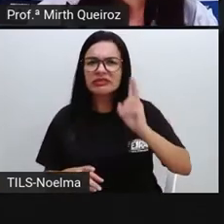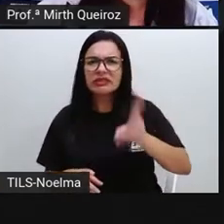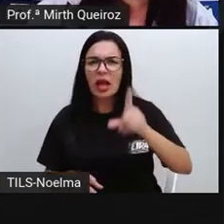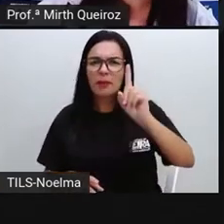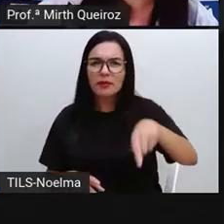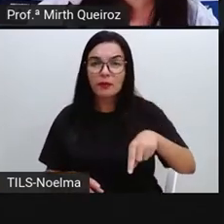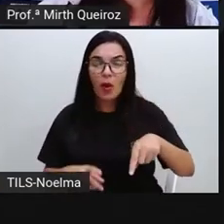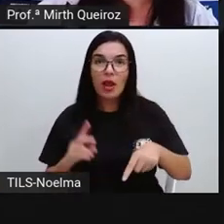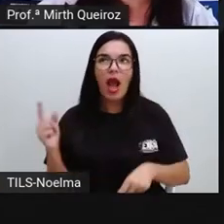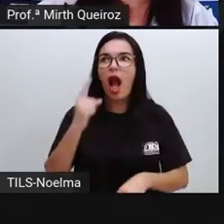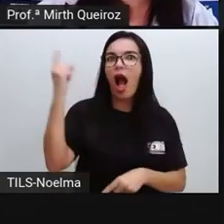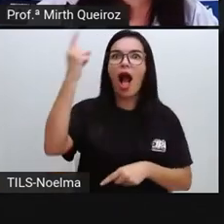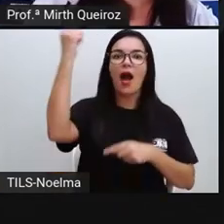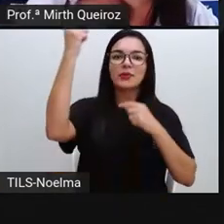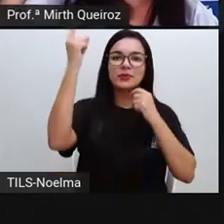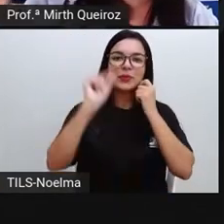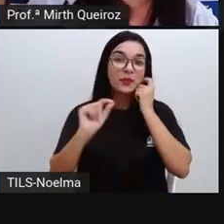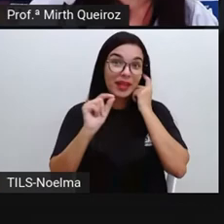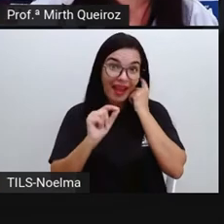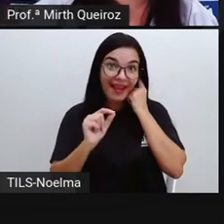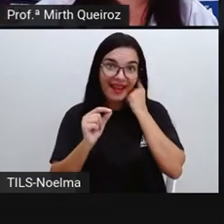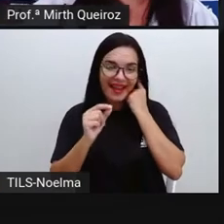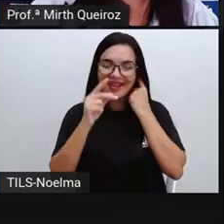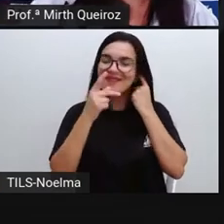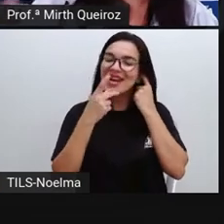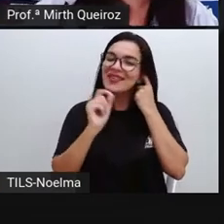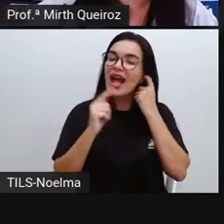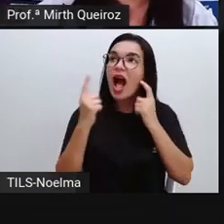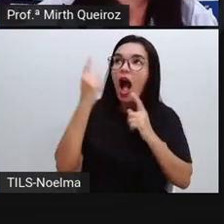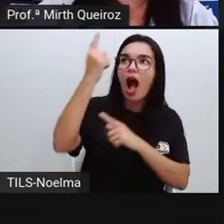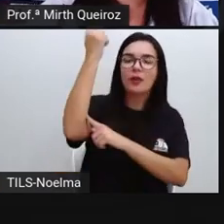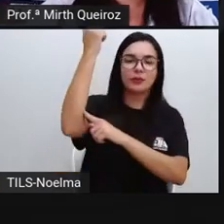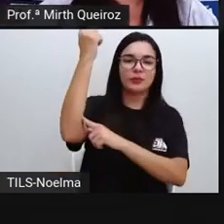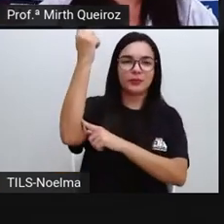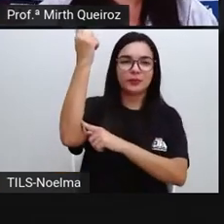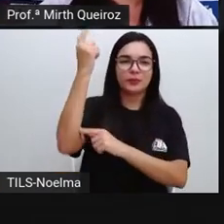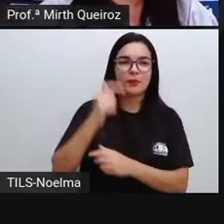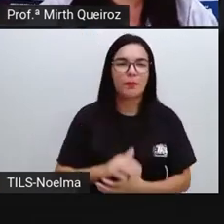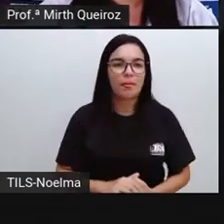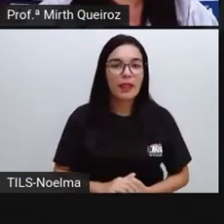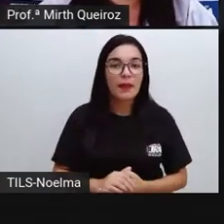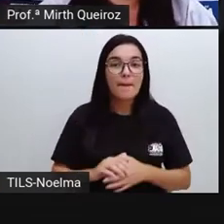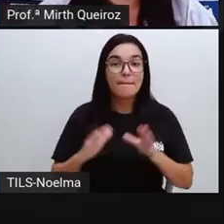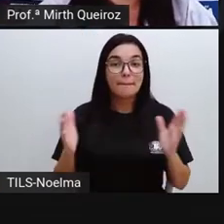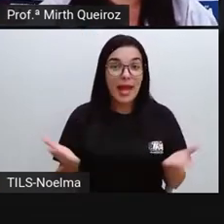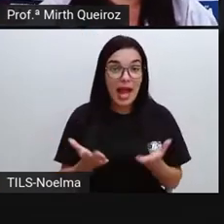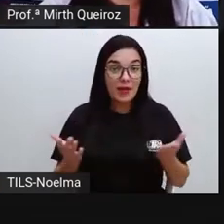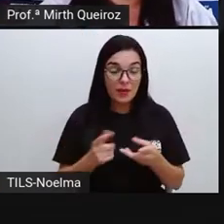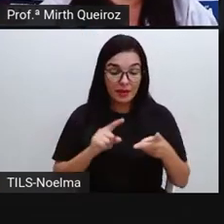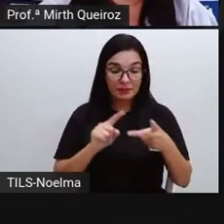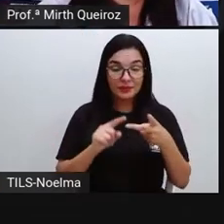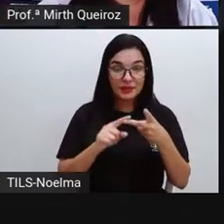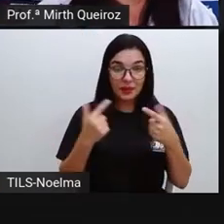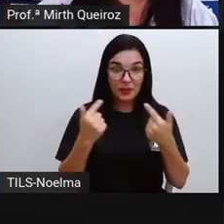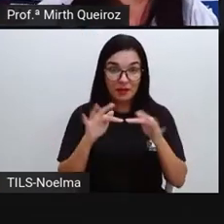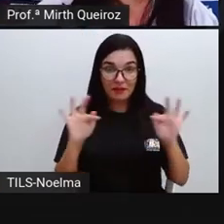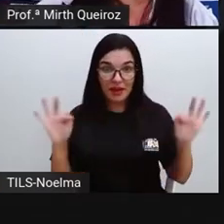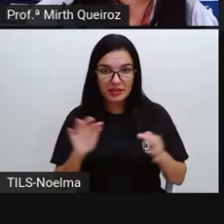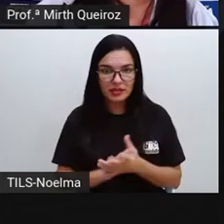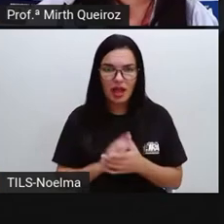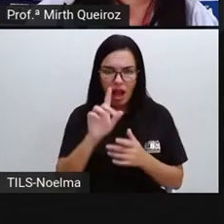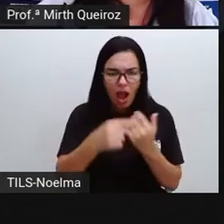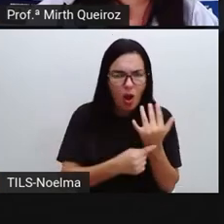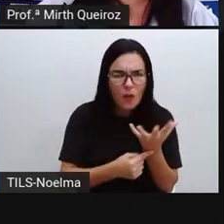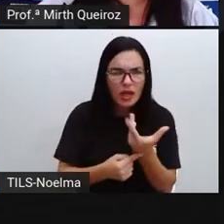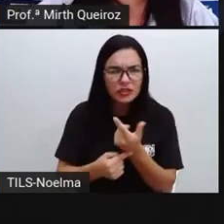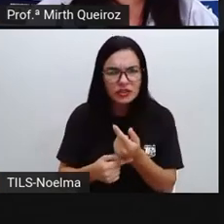muito alto. A gente está falando sobre comprido, elevado. Aí é com L, certo? O